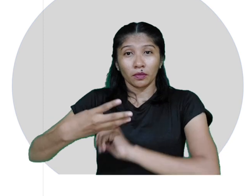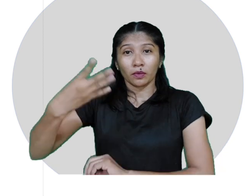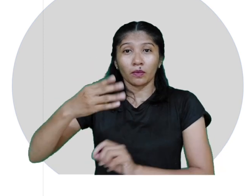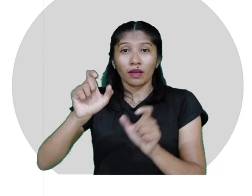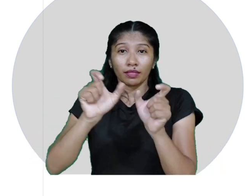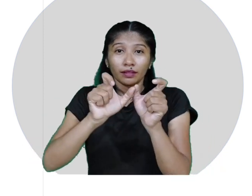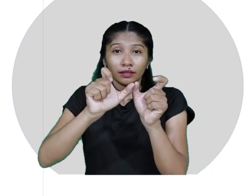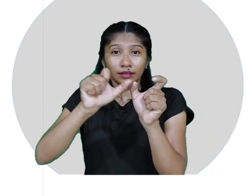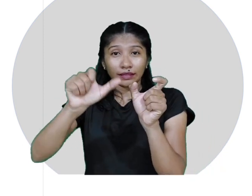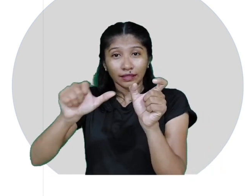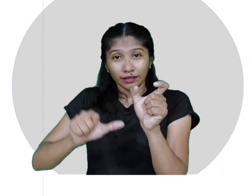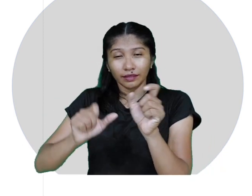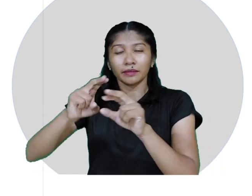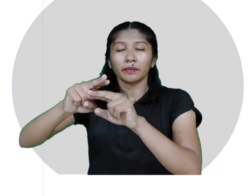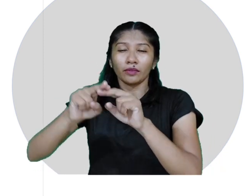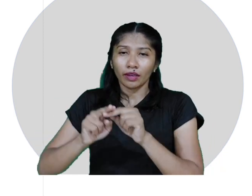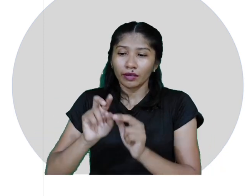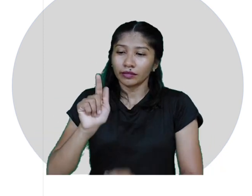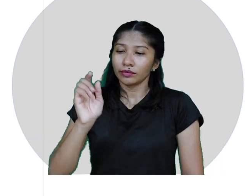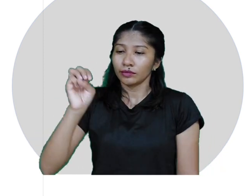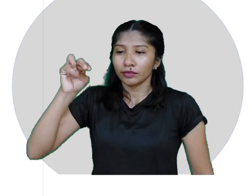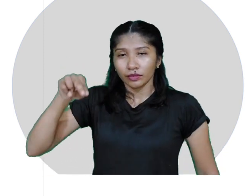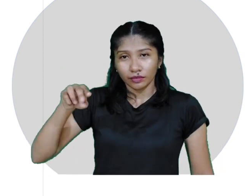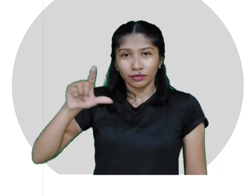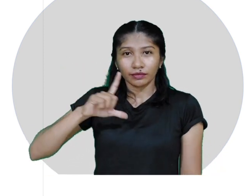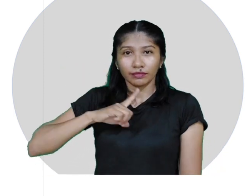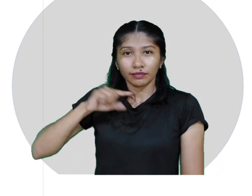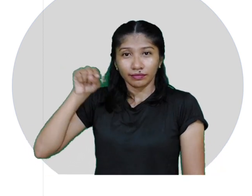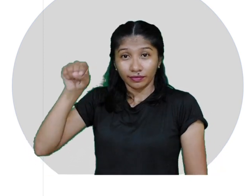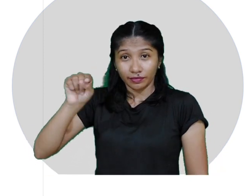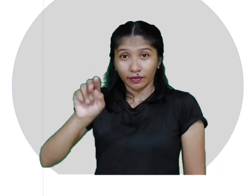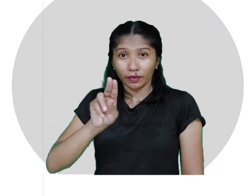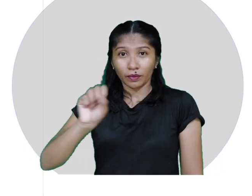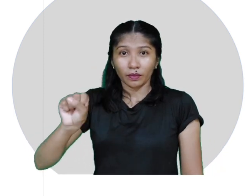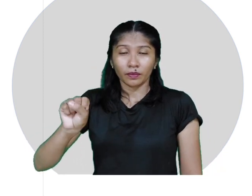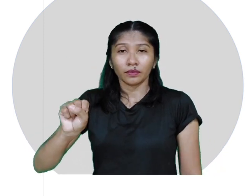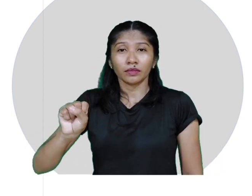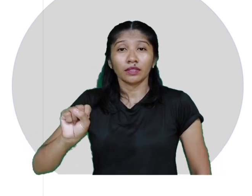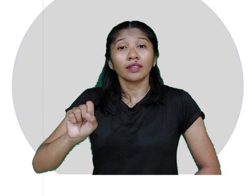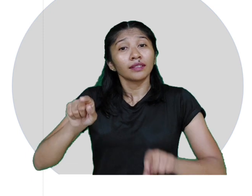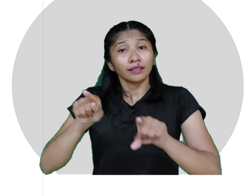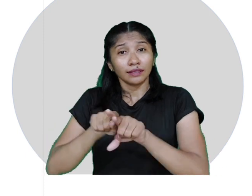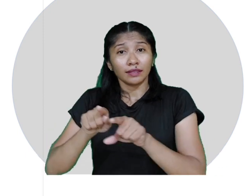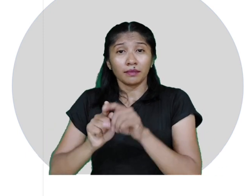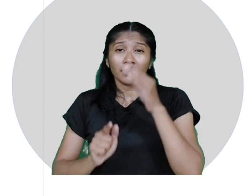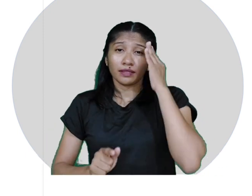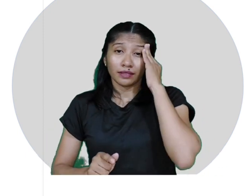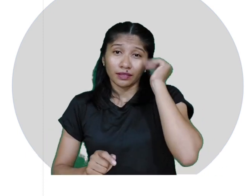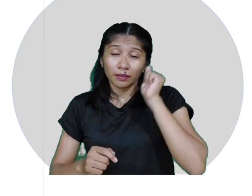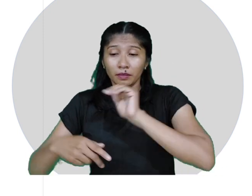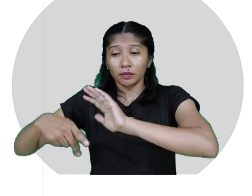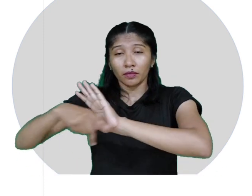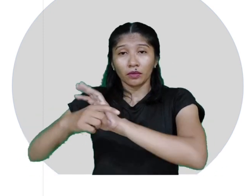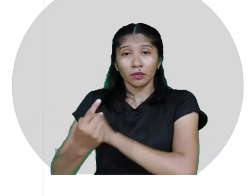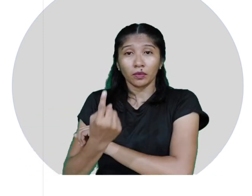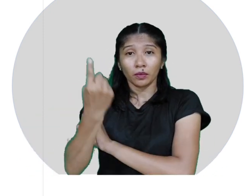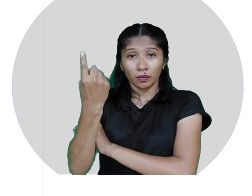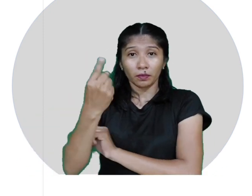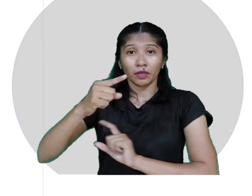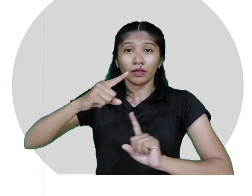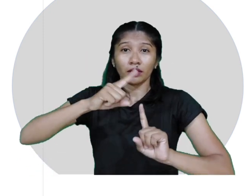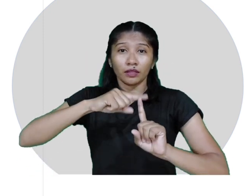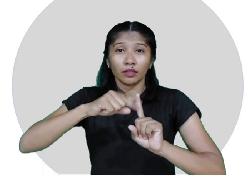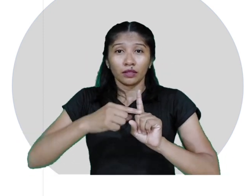por causa do seu genitivo, em us. E sabemos que ele pertence ao primeiro tipo da quarta